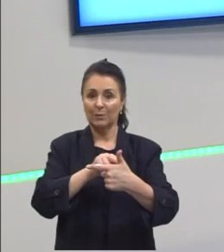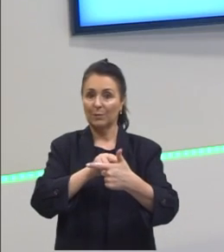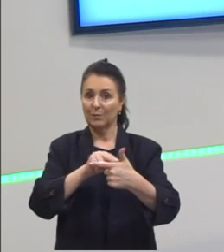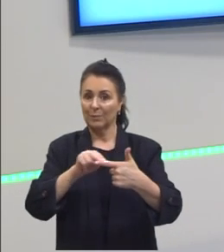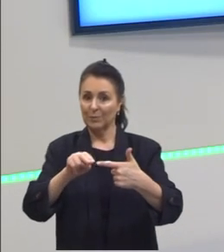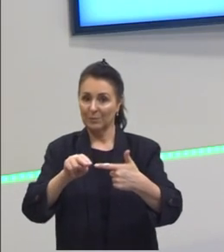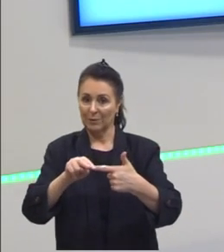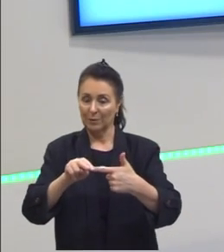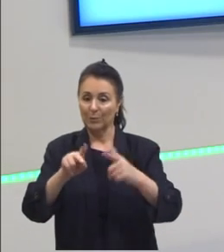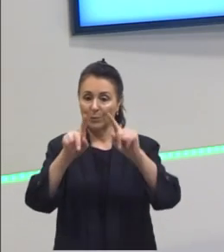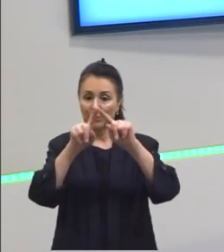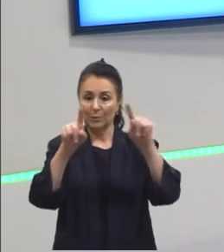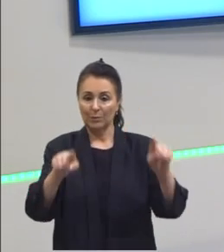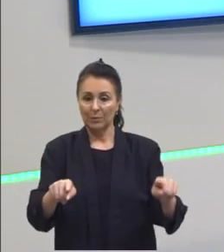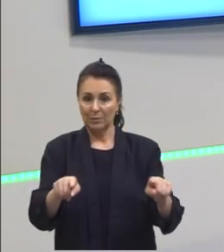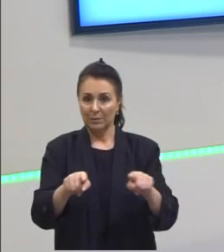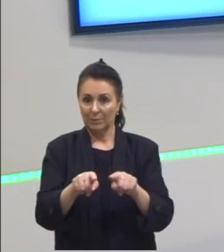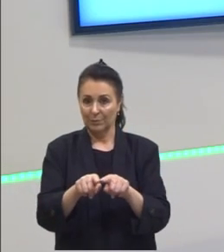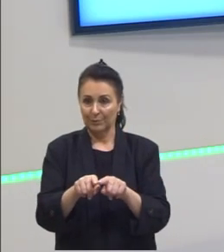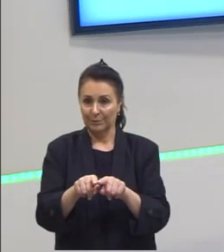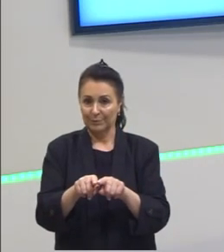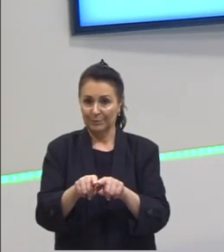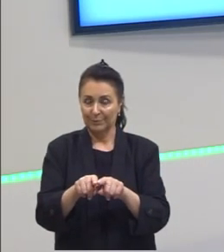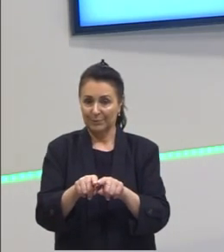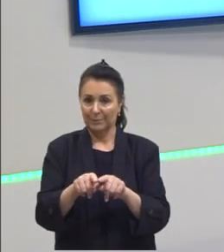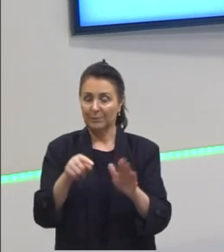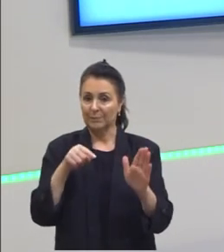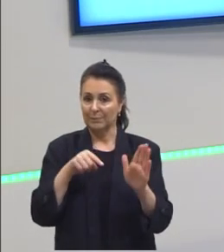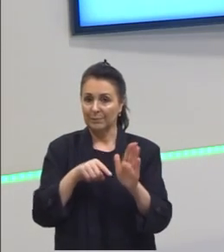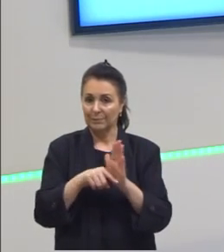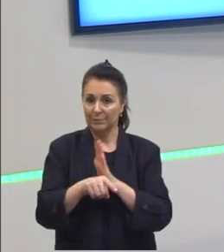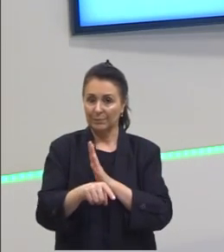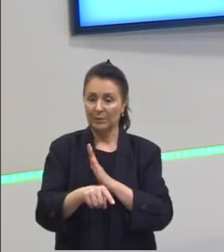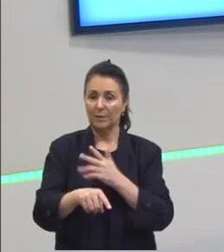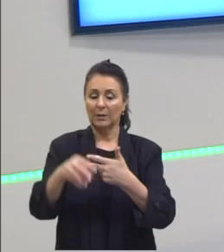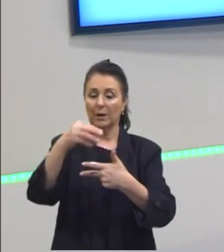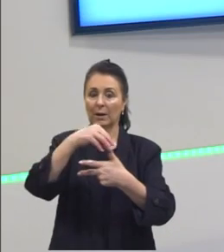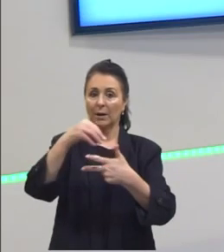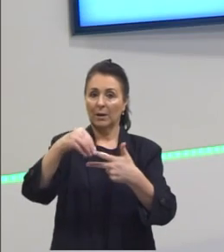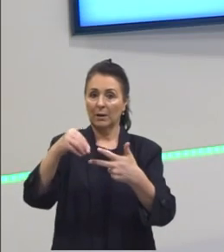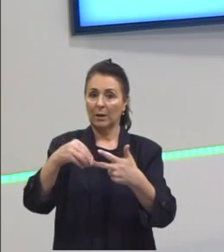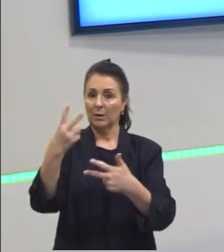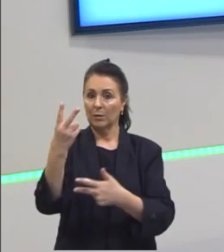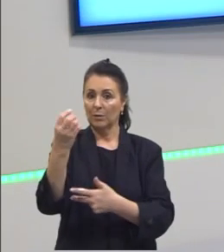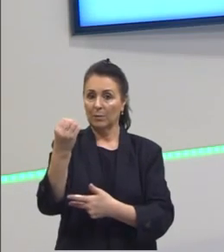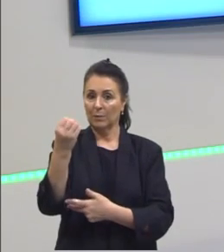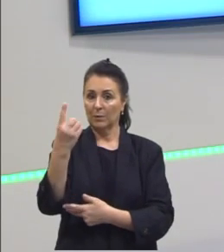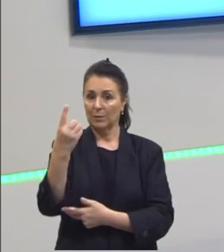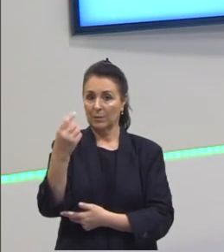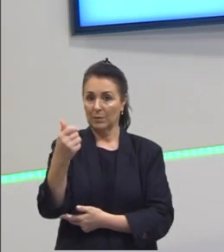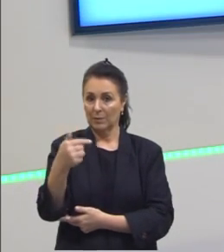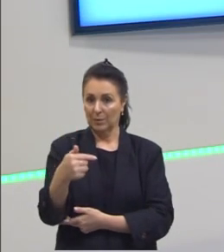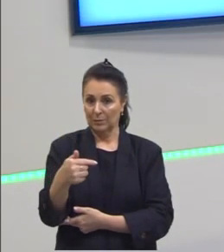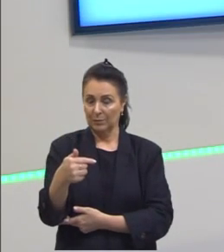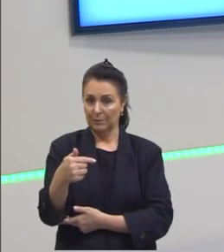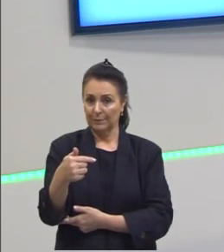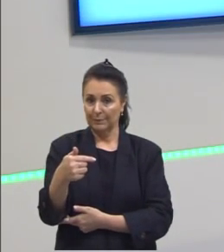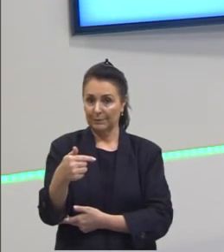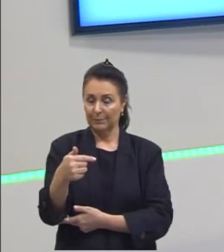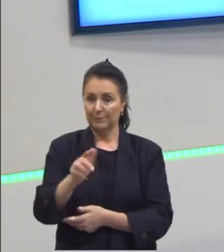em um triângulo qualquer essa questão então ela é do Enem de 2017 ela diz o seguinte